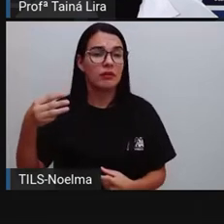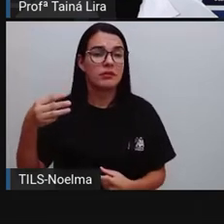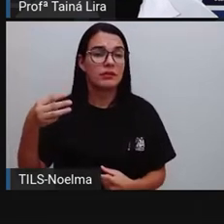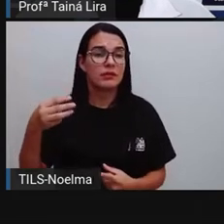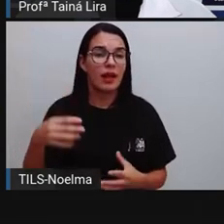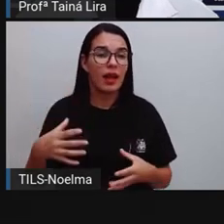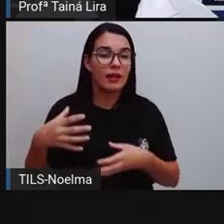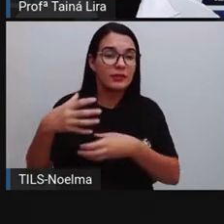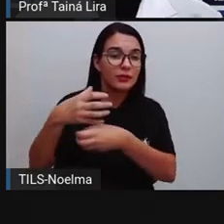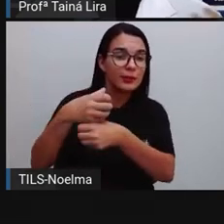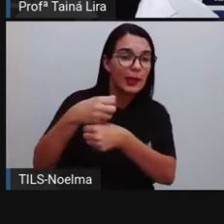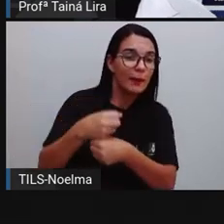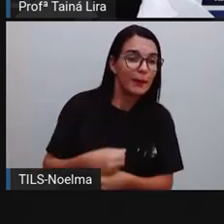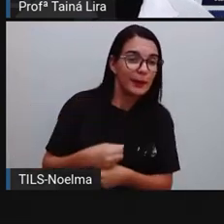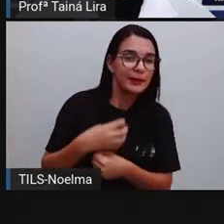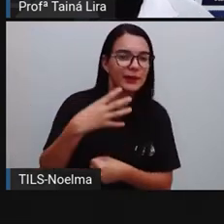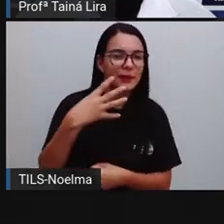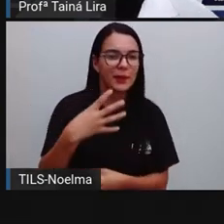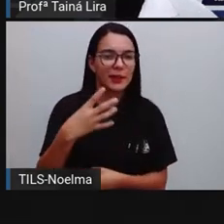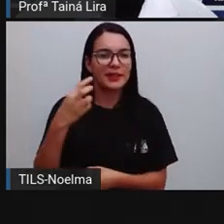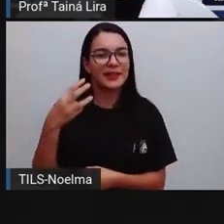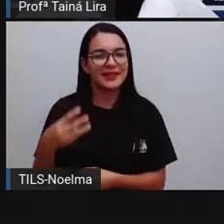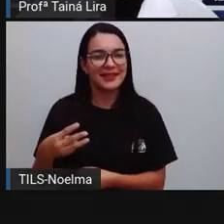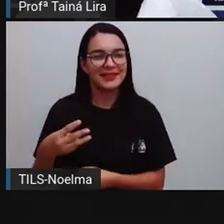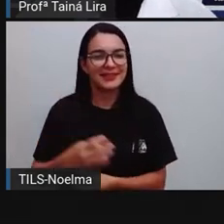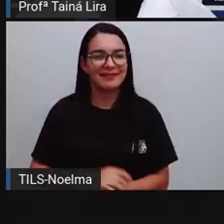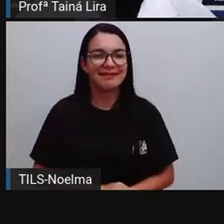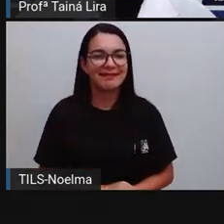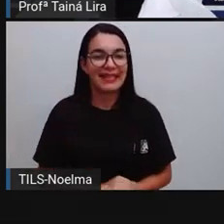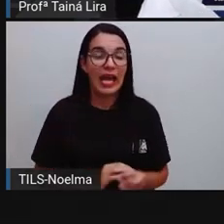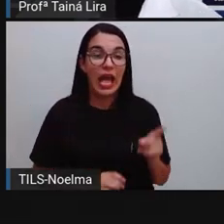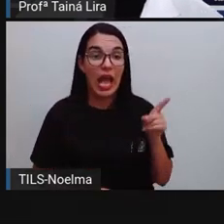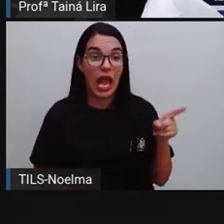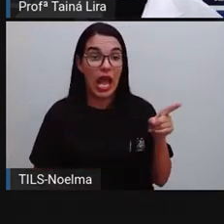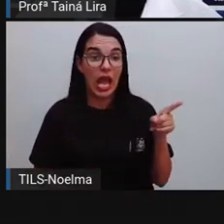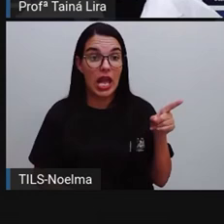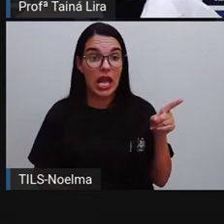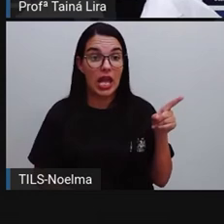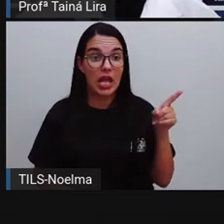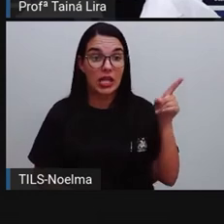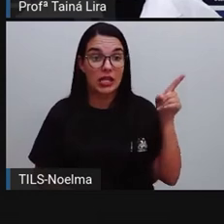acrescentei o 3, tá bom? E esse número aqui?